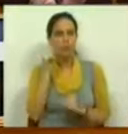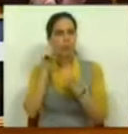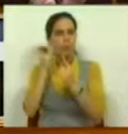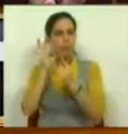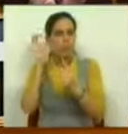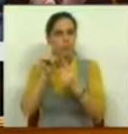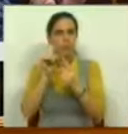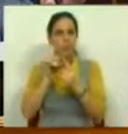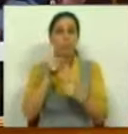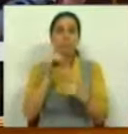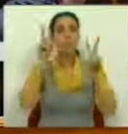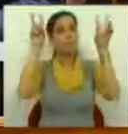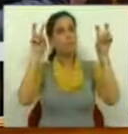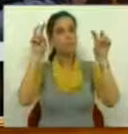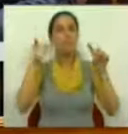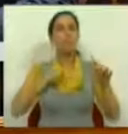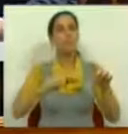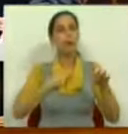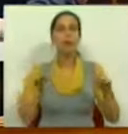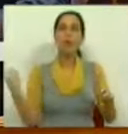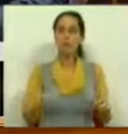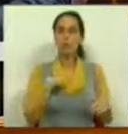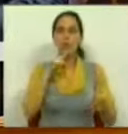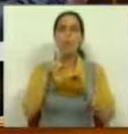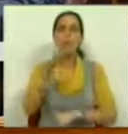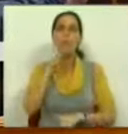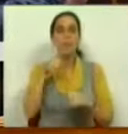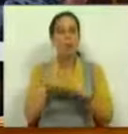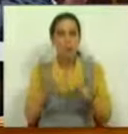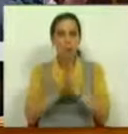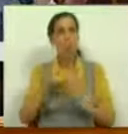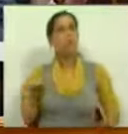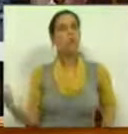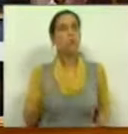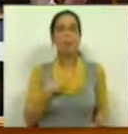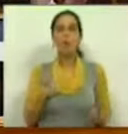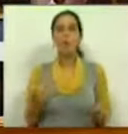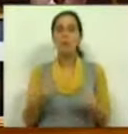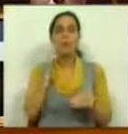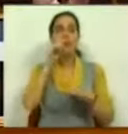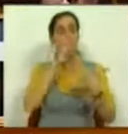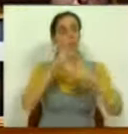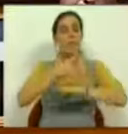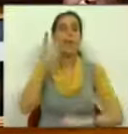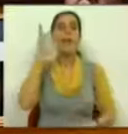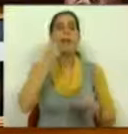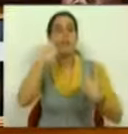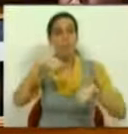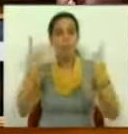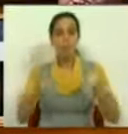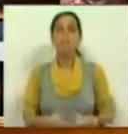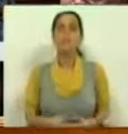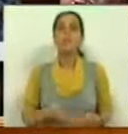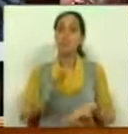são um desígnio que deve ser um desígnio de todos os deputados, de todos os intervenientes na vida pública.